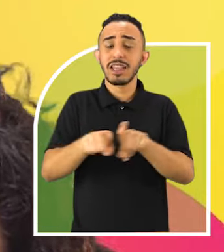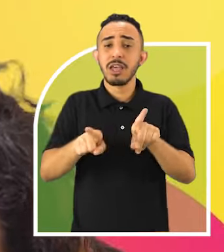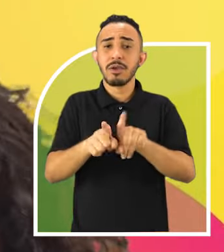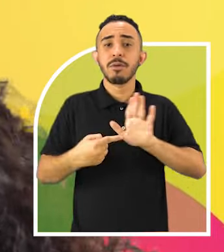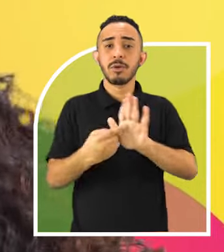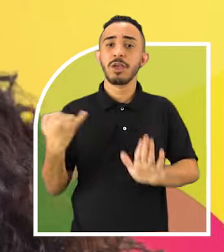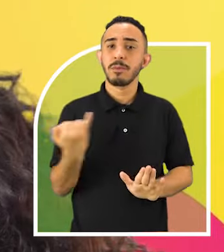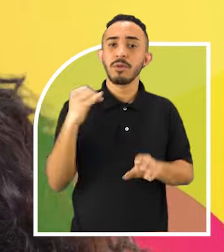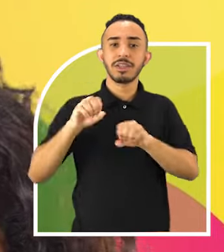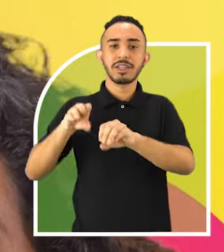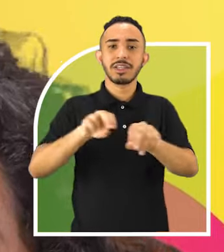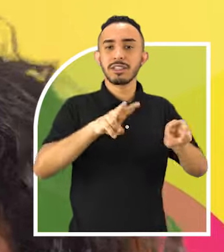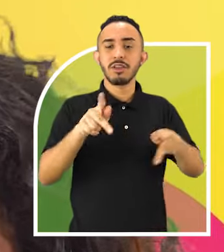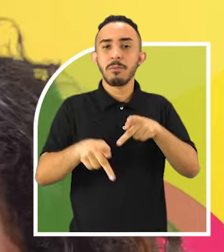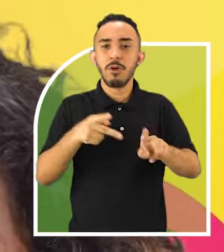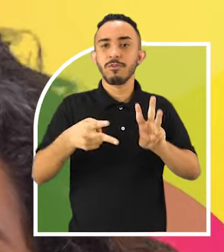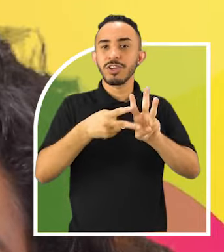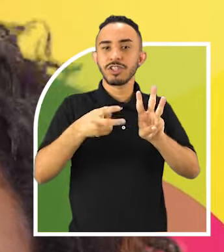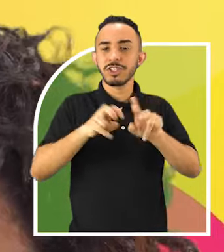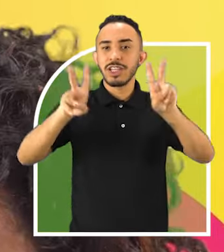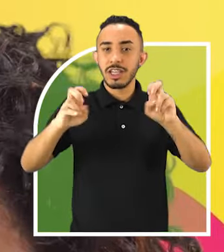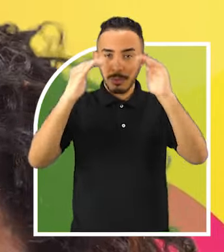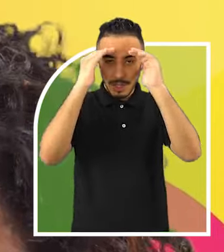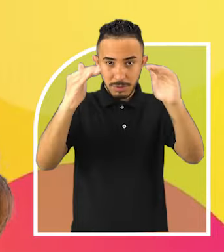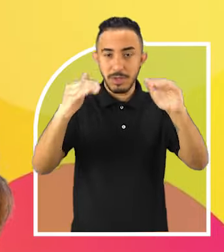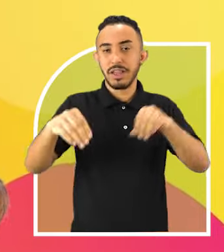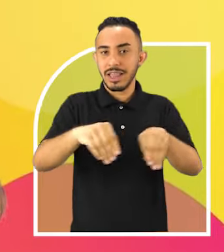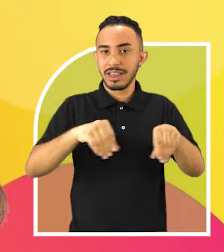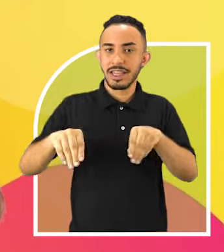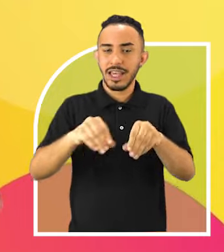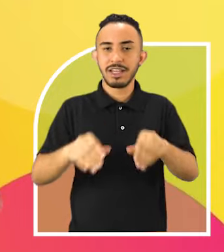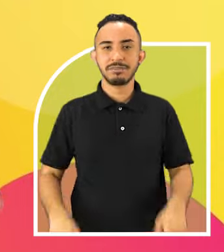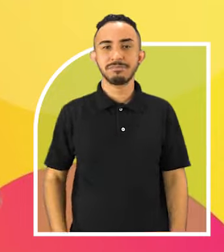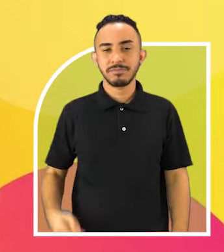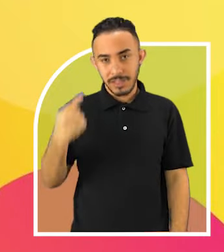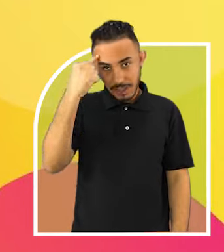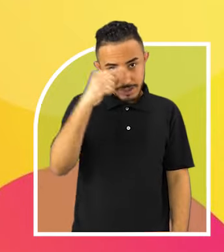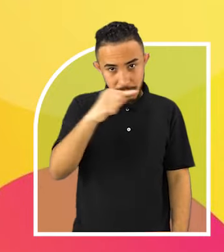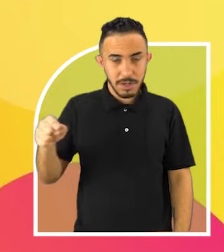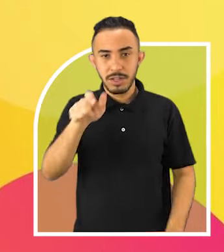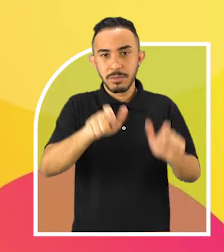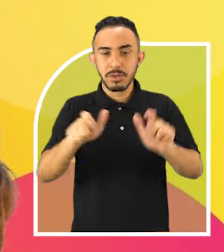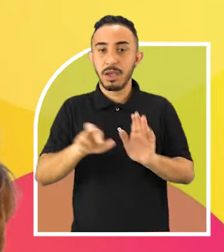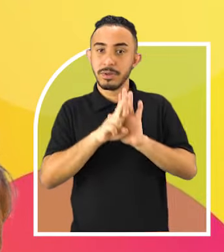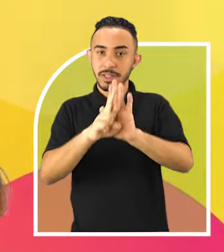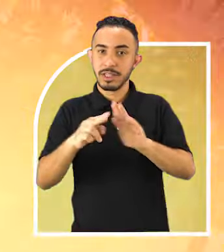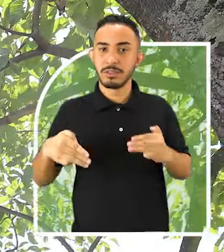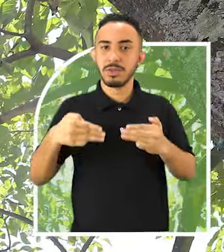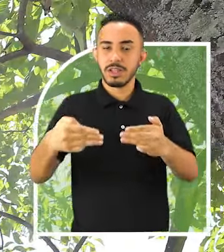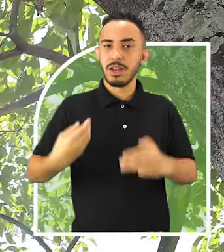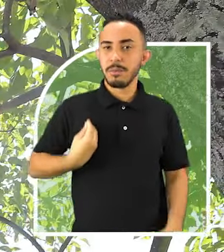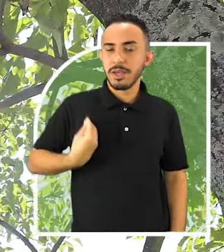ensinamentos dos povos indígenas sobre o respeito à terra. E durante a semana, outros representantes do MDHC também